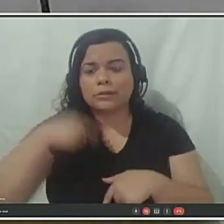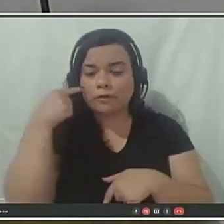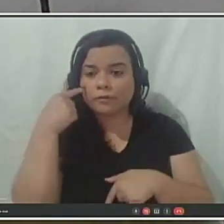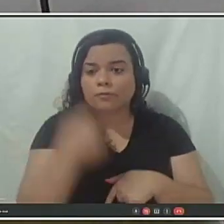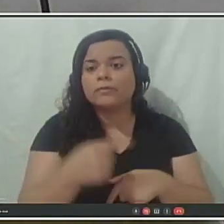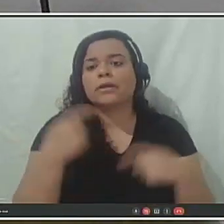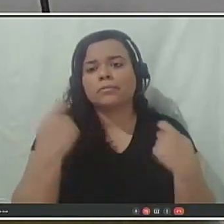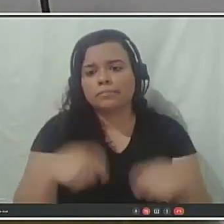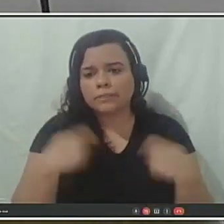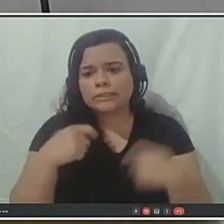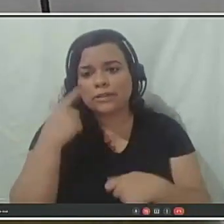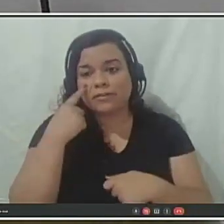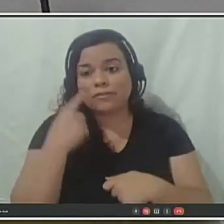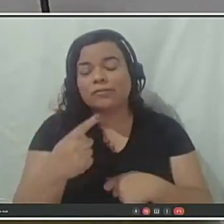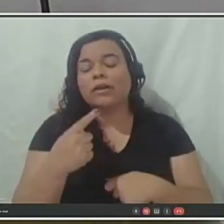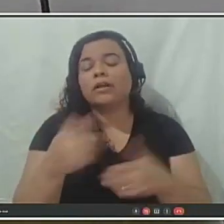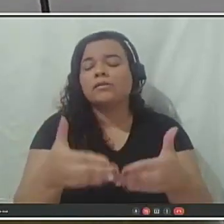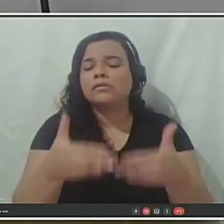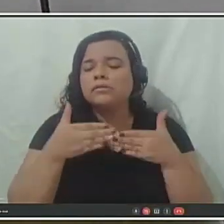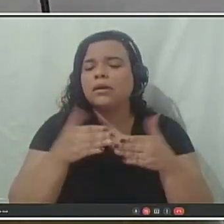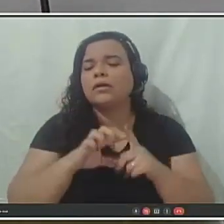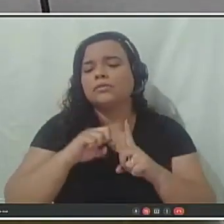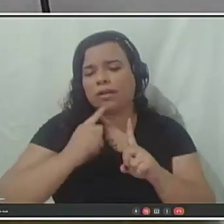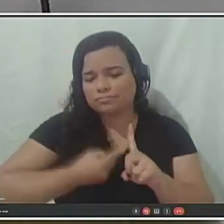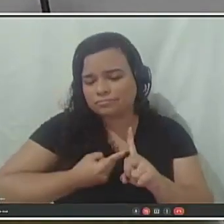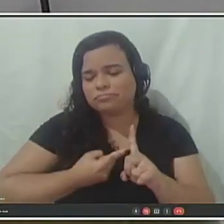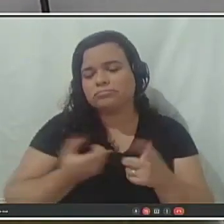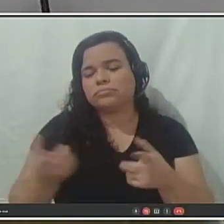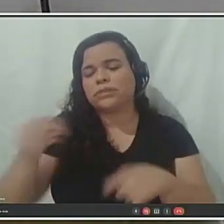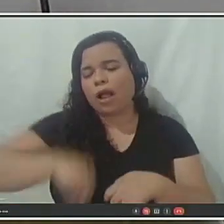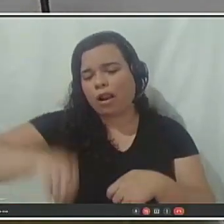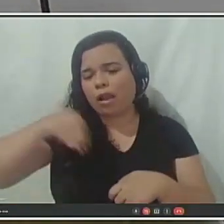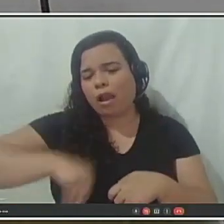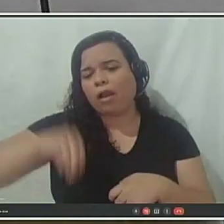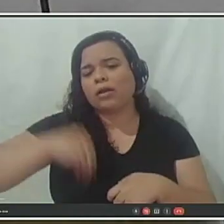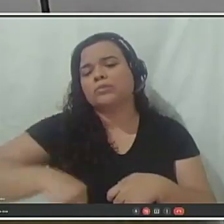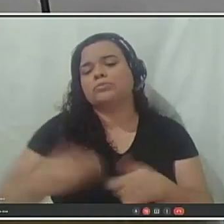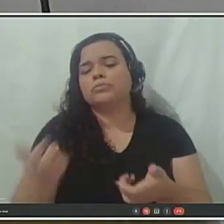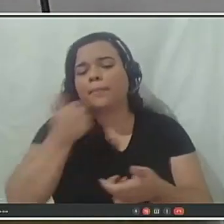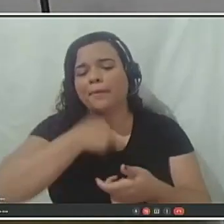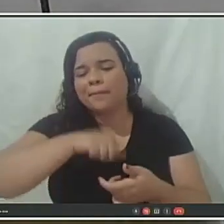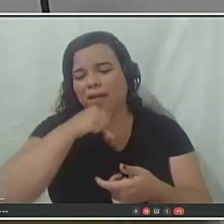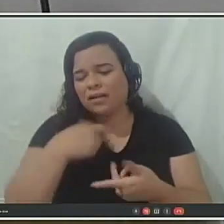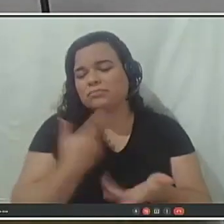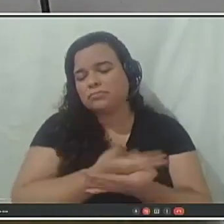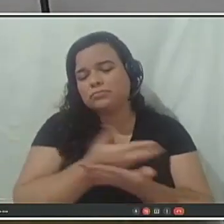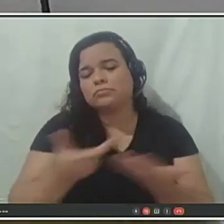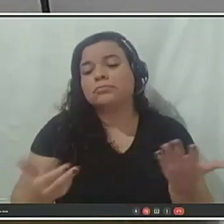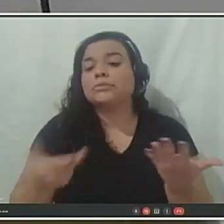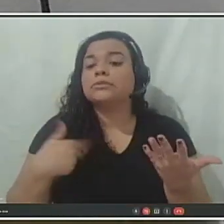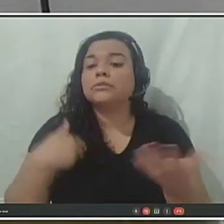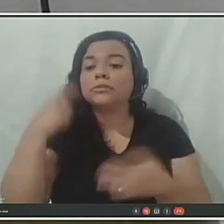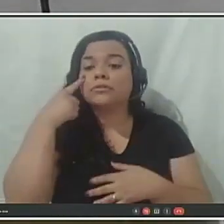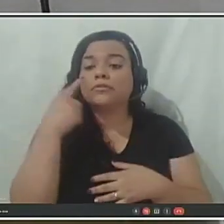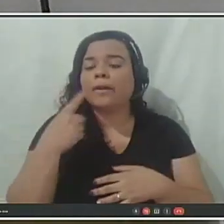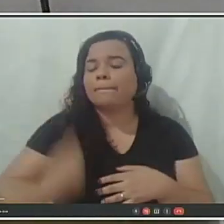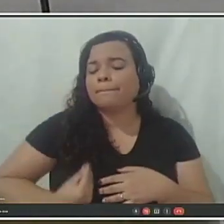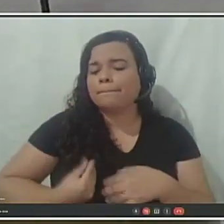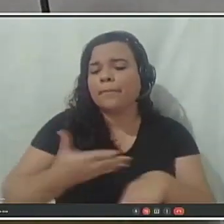Licença gestante, salário-materialidade e as demais, doação de sangue, alistamento como eleitor, participação em júri, enfim.